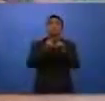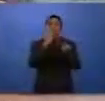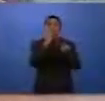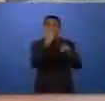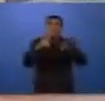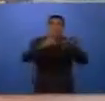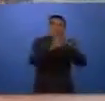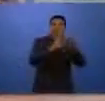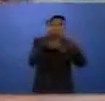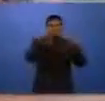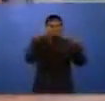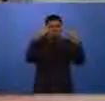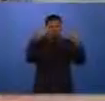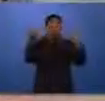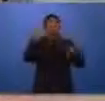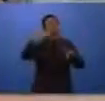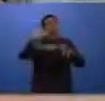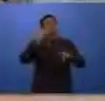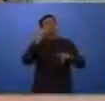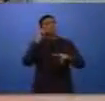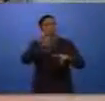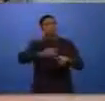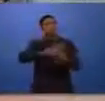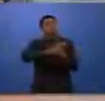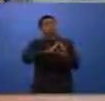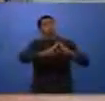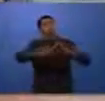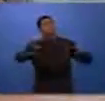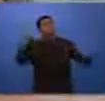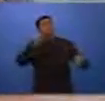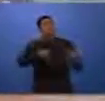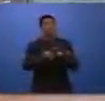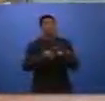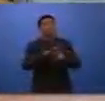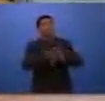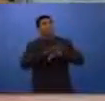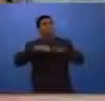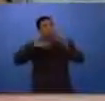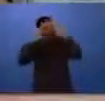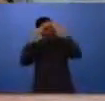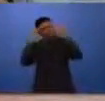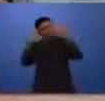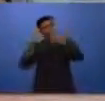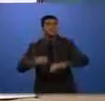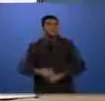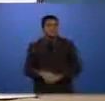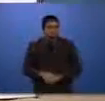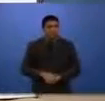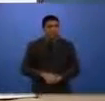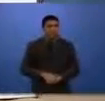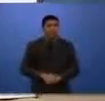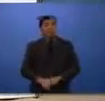processo de diminuição da violência e partícipe efetivamente da segurança pública. Muito obrigado.